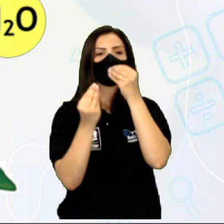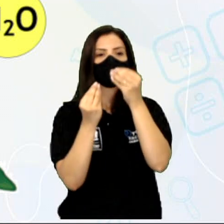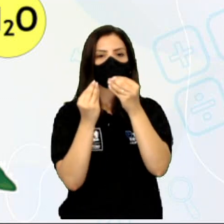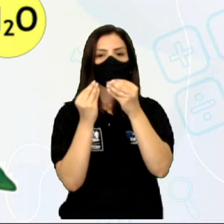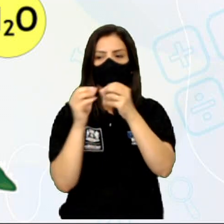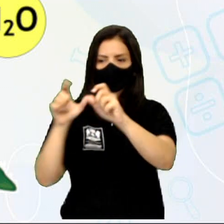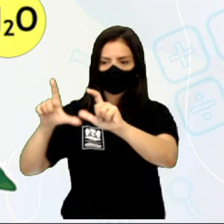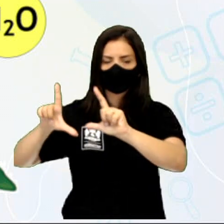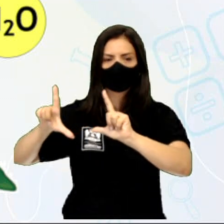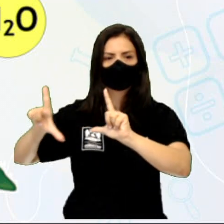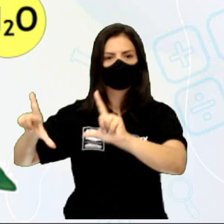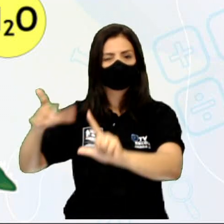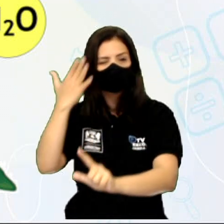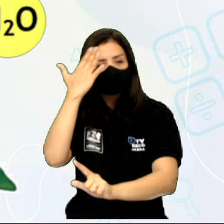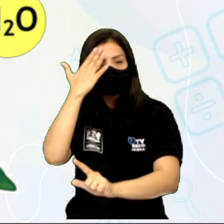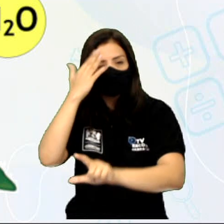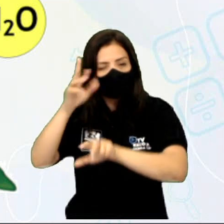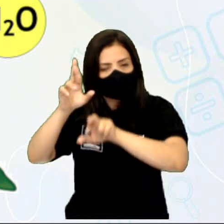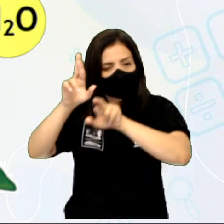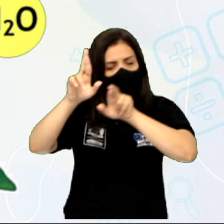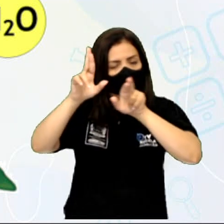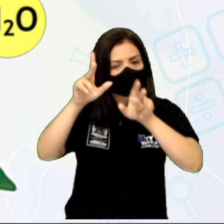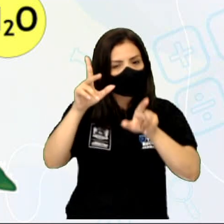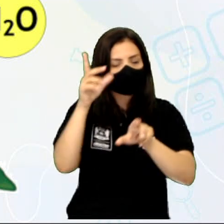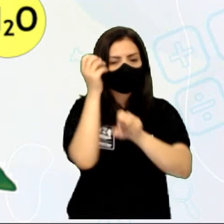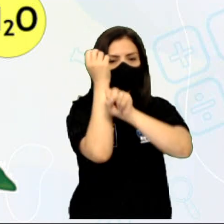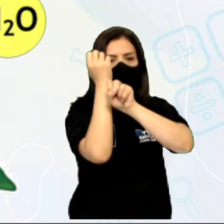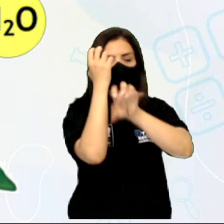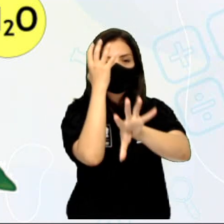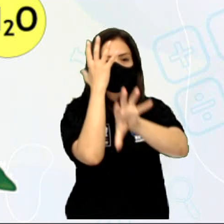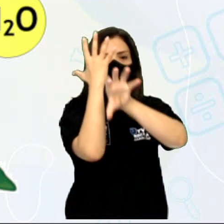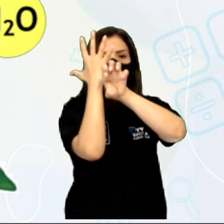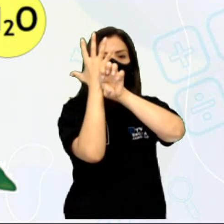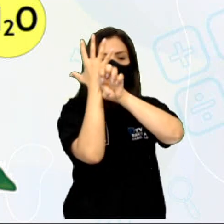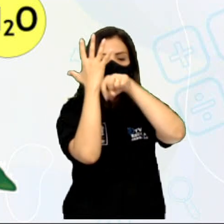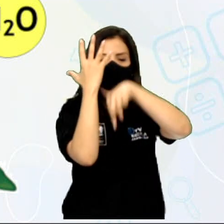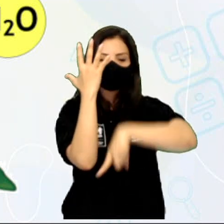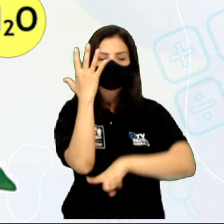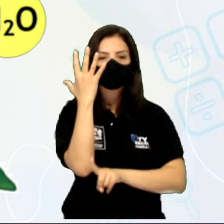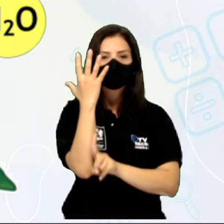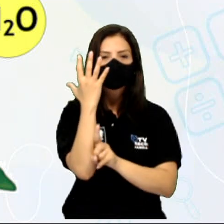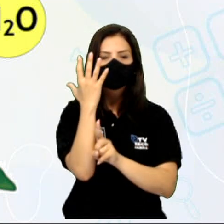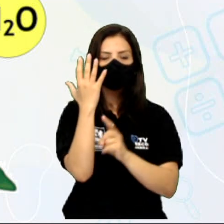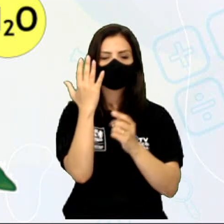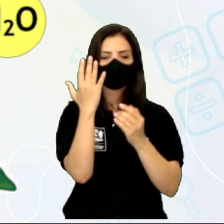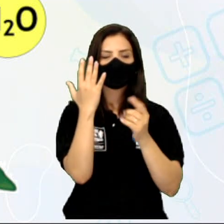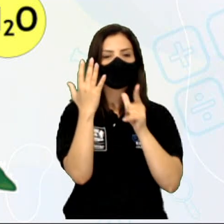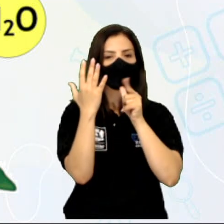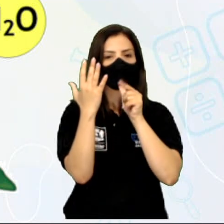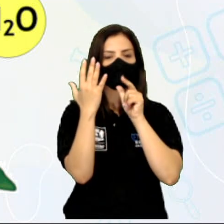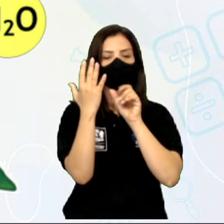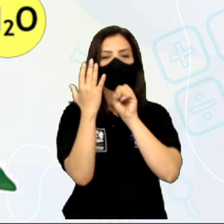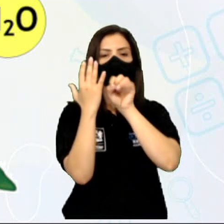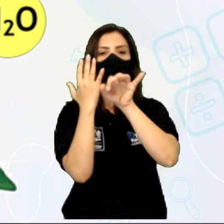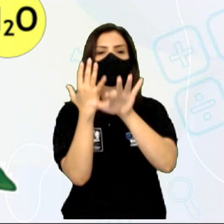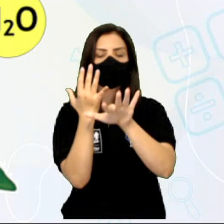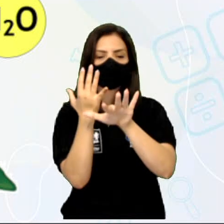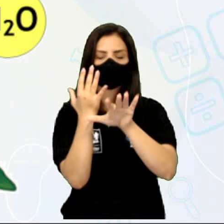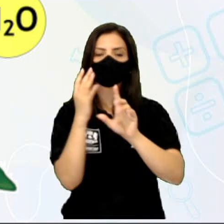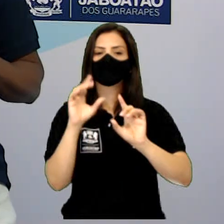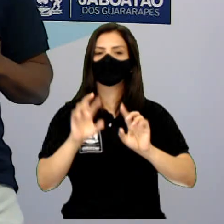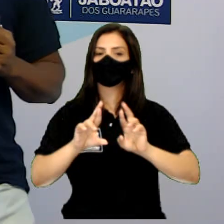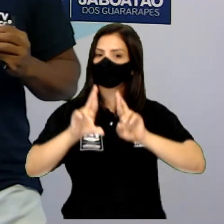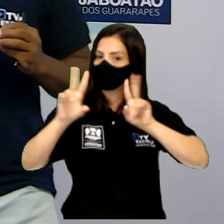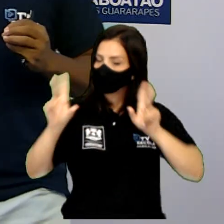gente entender a diferença entre respiração, fotossíntese e transpiração. Na respiração,